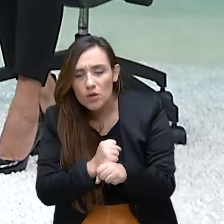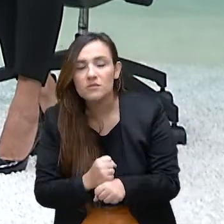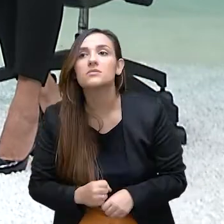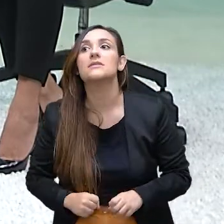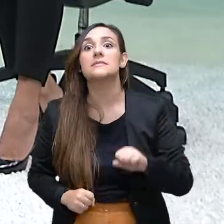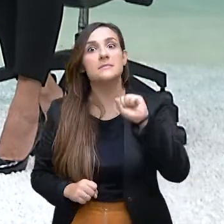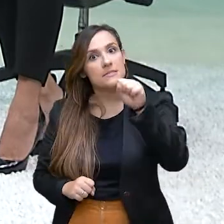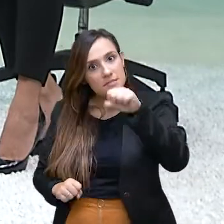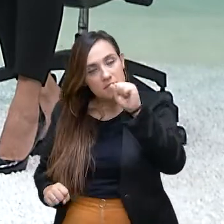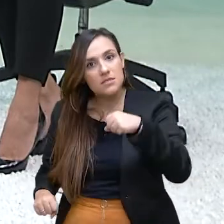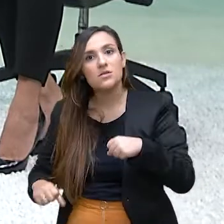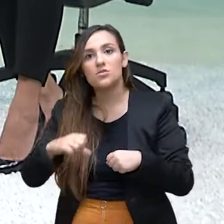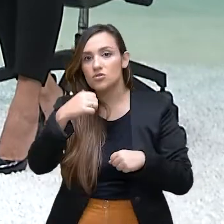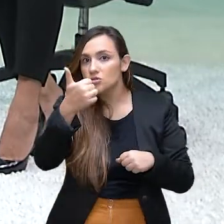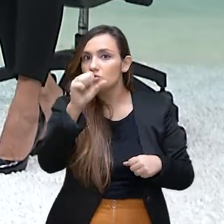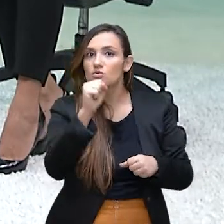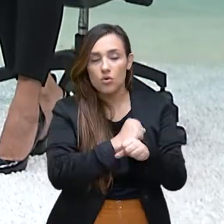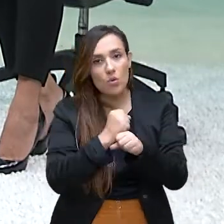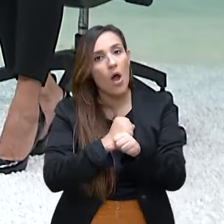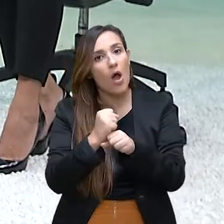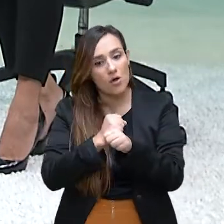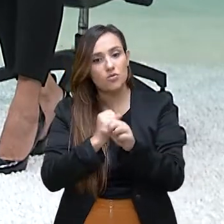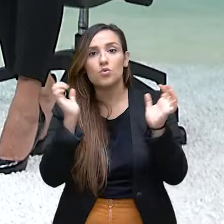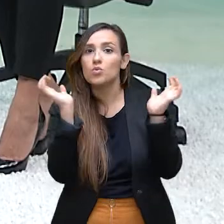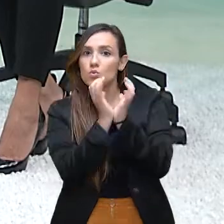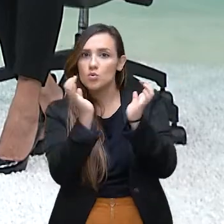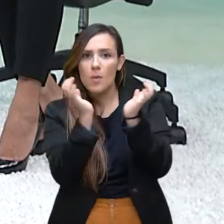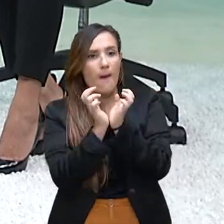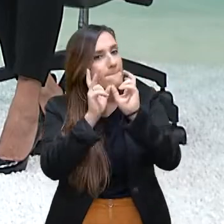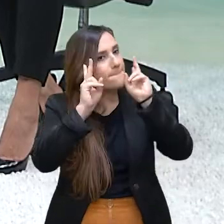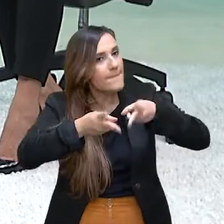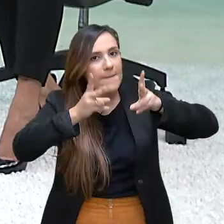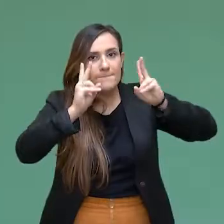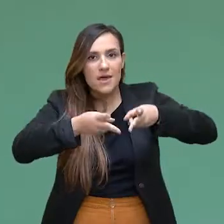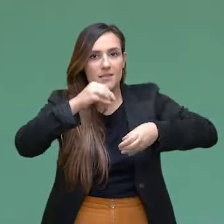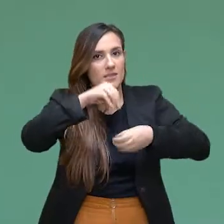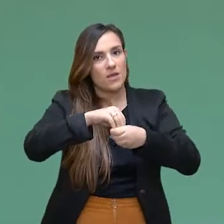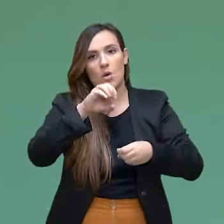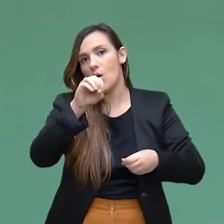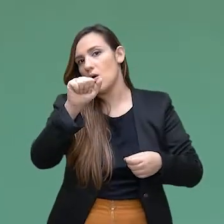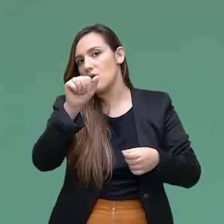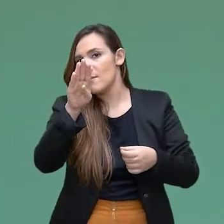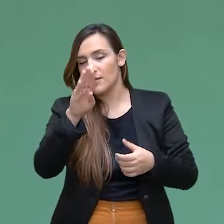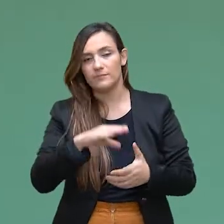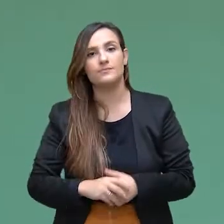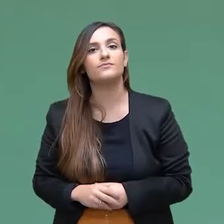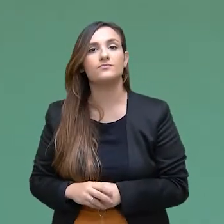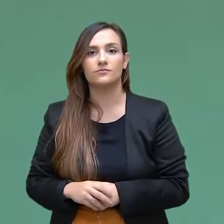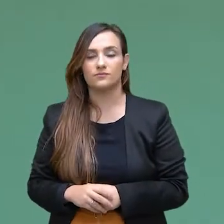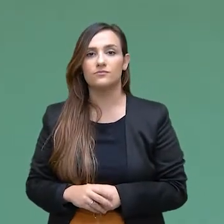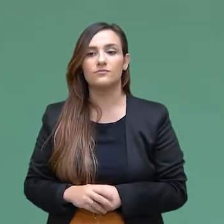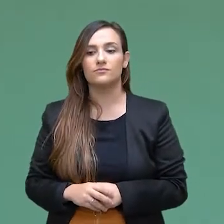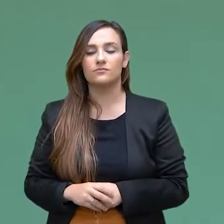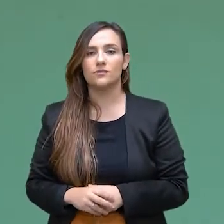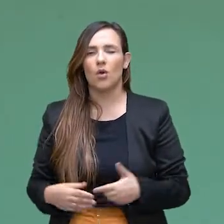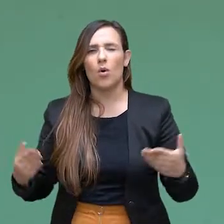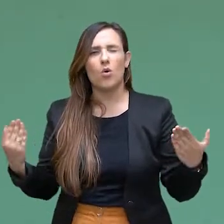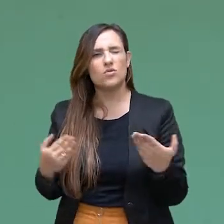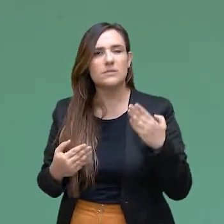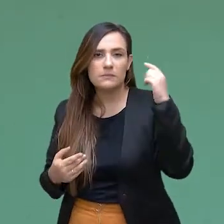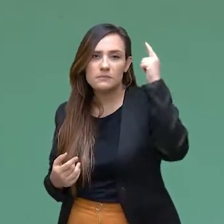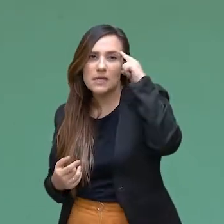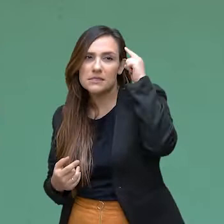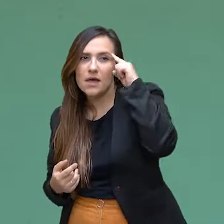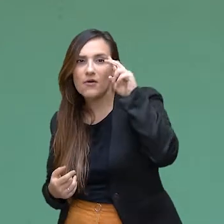anos de comissão. Desde 2011 é uma comissão permanente dentro da instituição. E assim, agora a gente quer olhar para